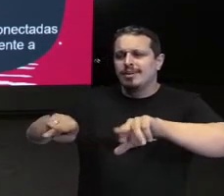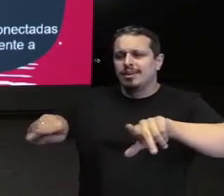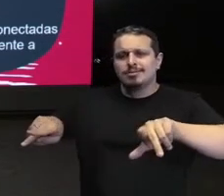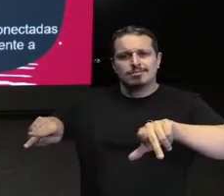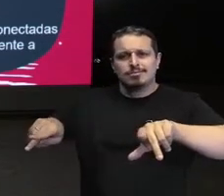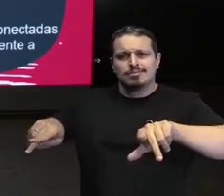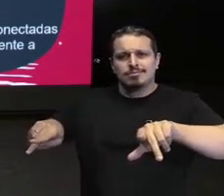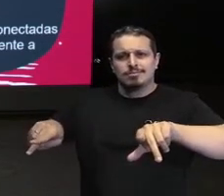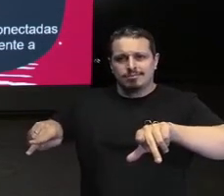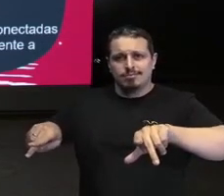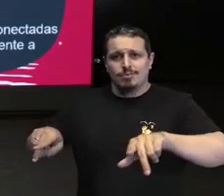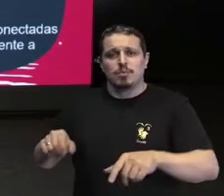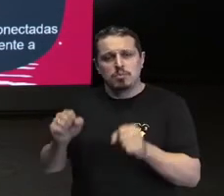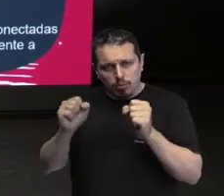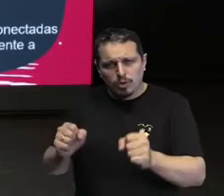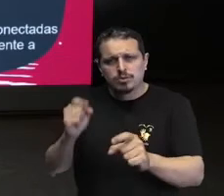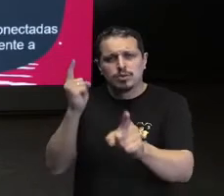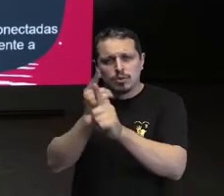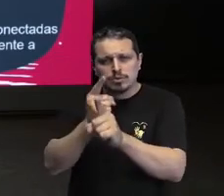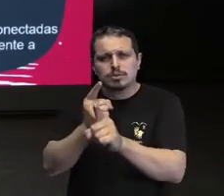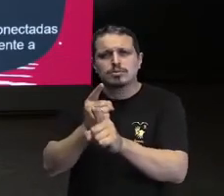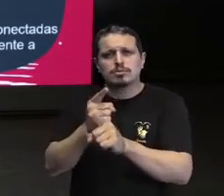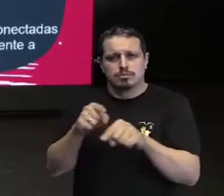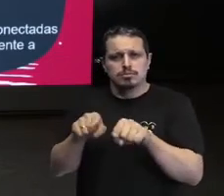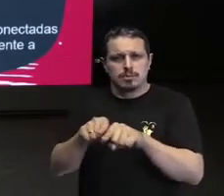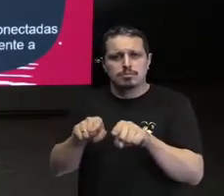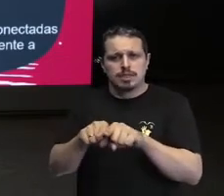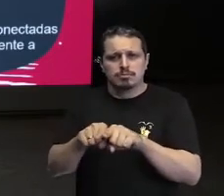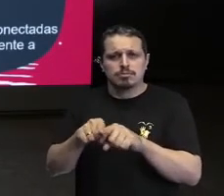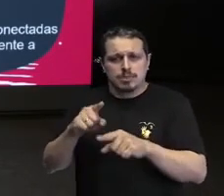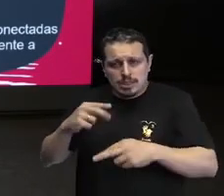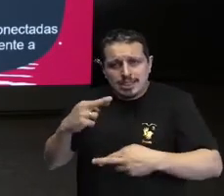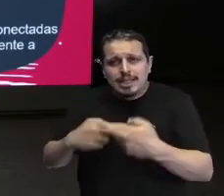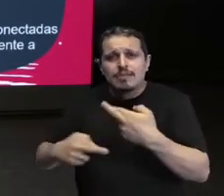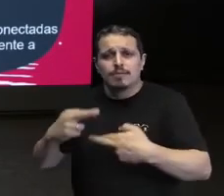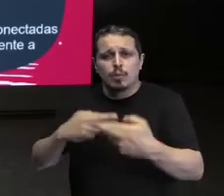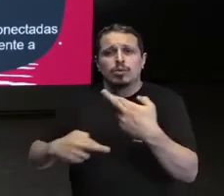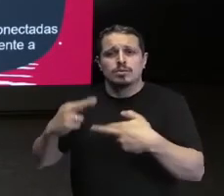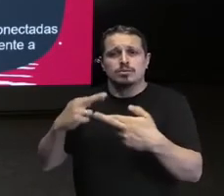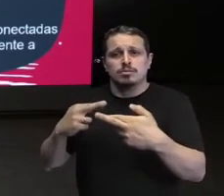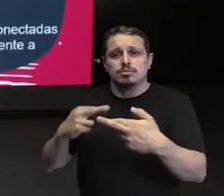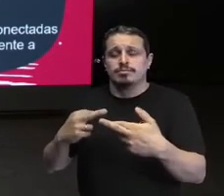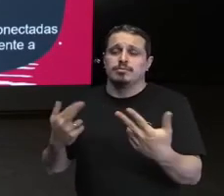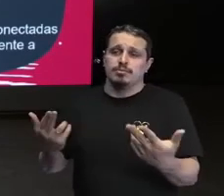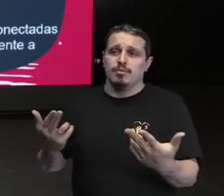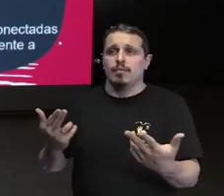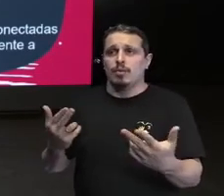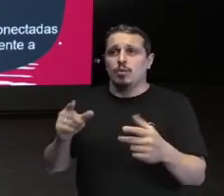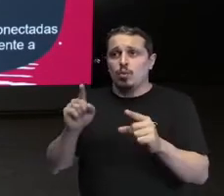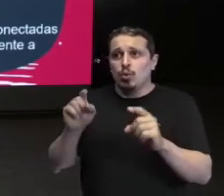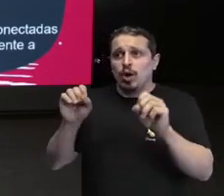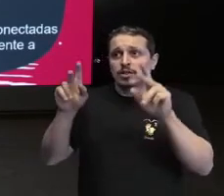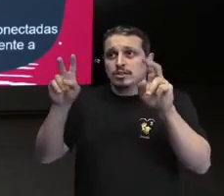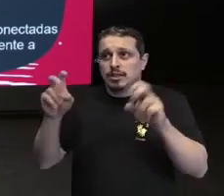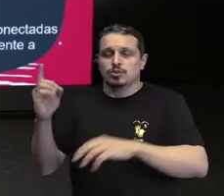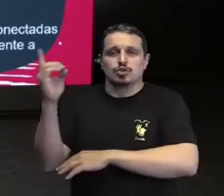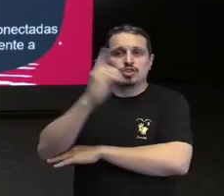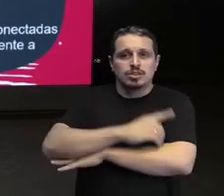pode encontrar diferentes soluções para os negócios o que no fim do dia claramente